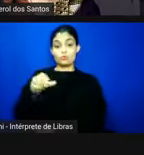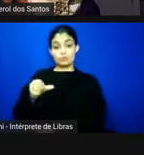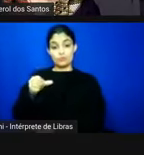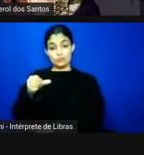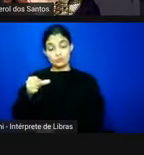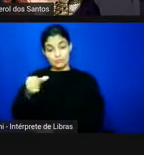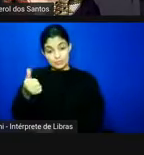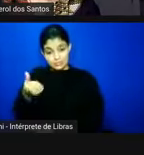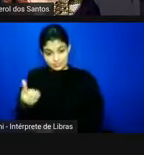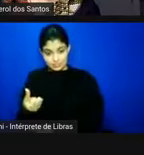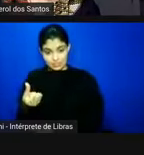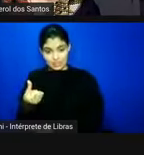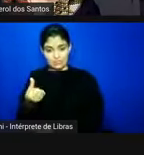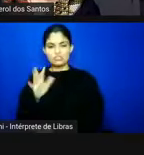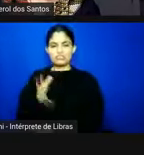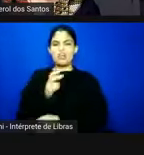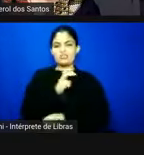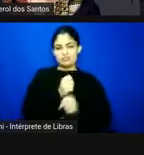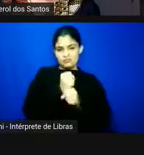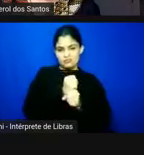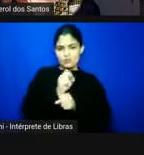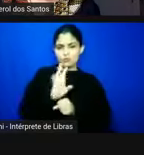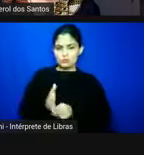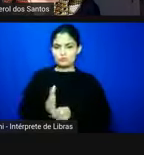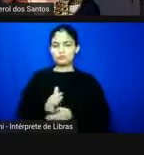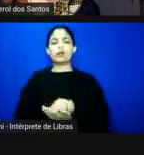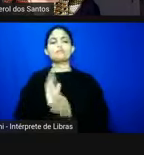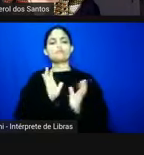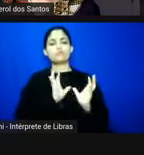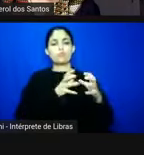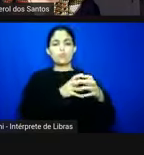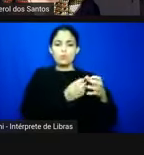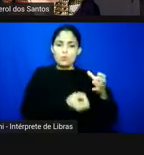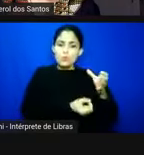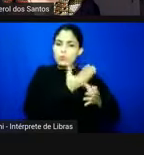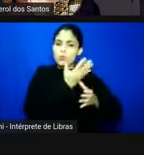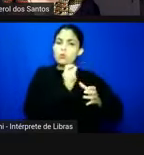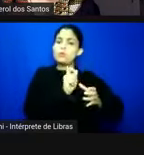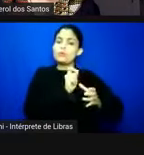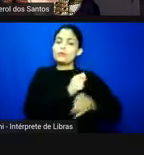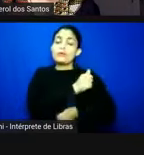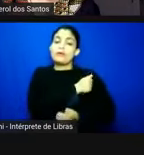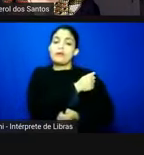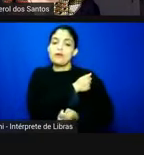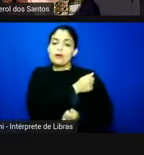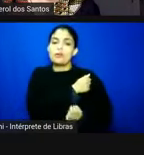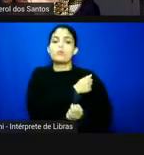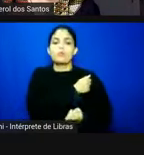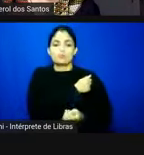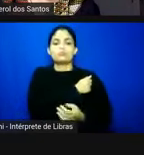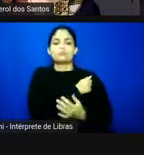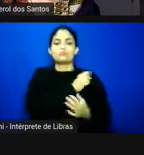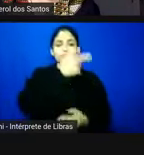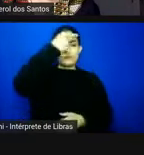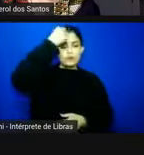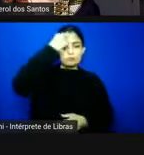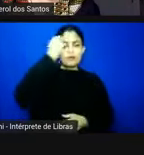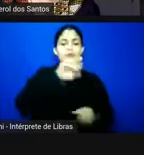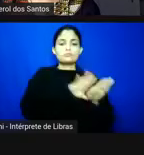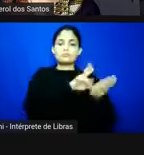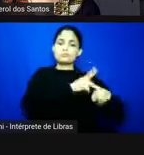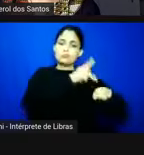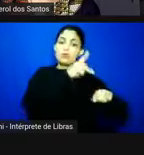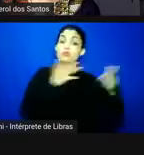E ele foi criado por estudantes da graduação e pós-graduação da FSM, e hoje em dia ele conta com mais de 20 membros,